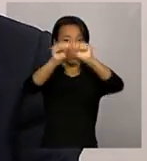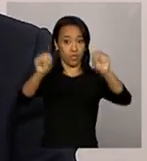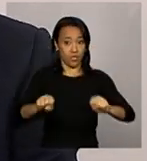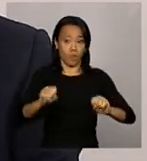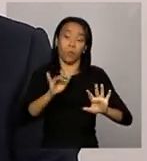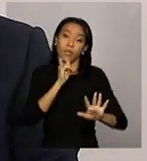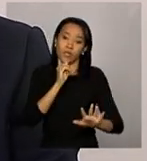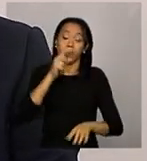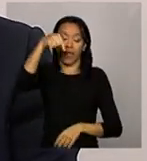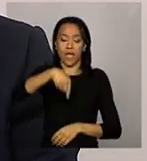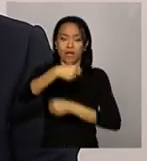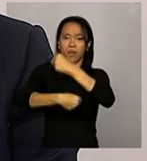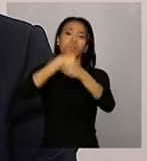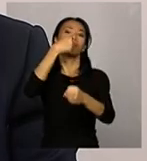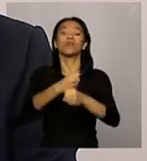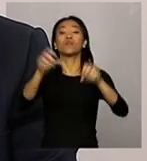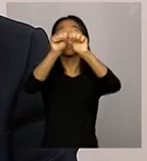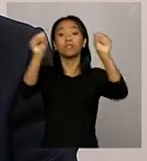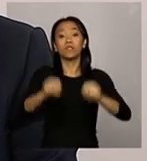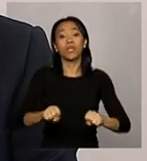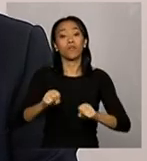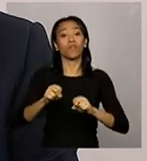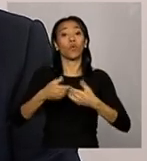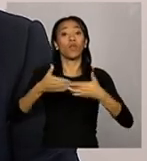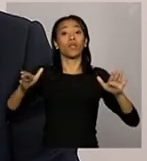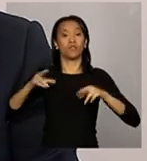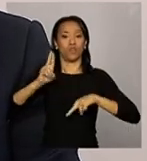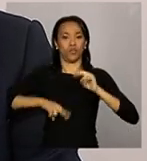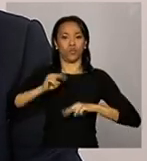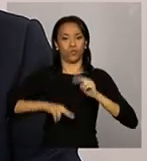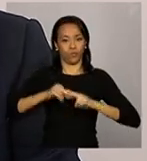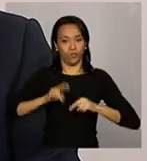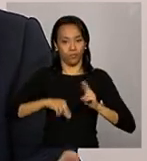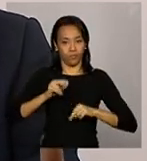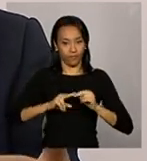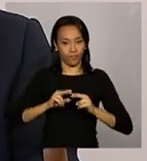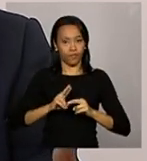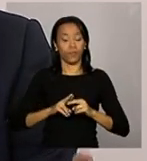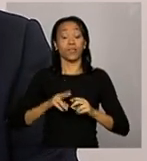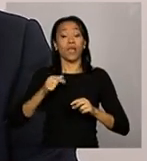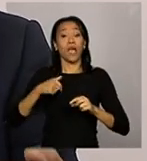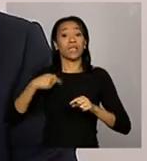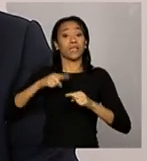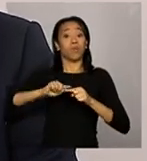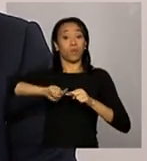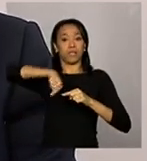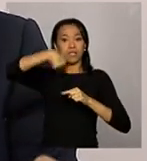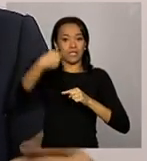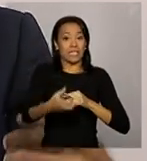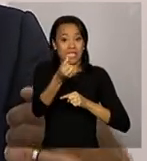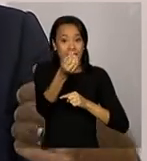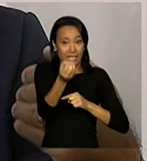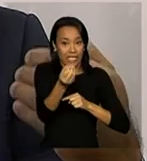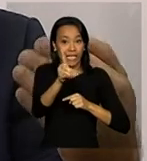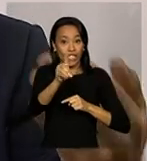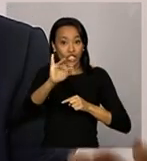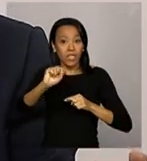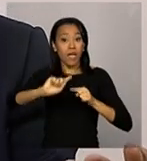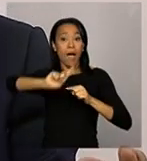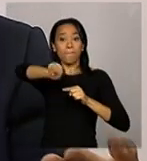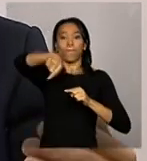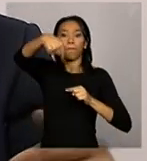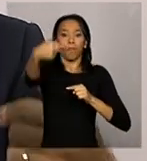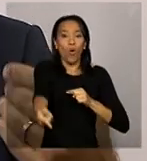esse ano, por exemplo, o sistema ficou disponibilizado em julho. A ideia é que a 60 dias após